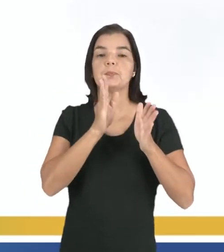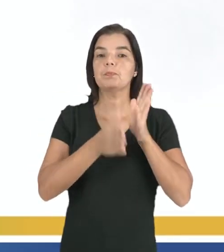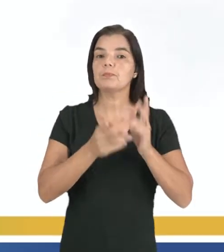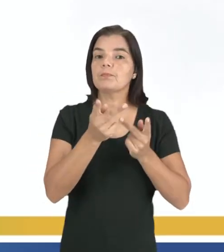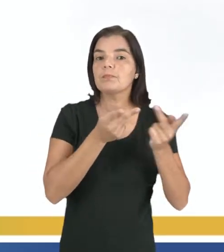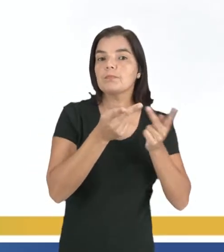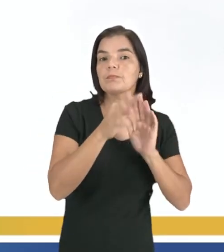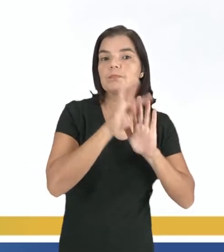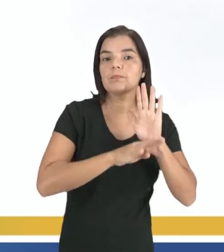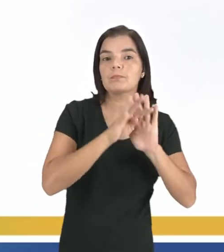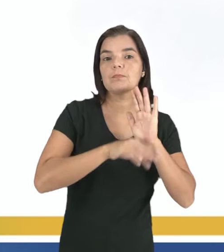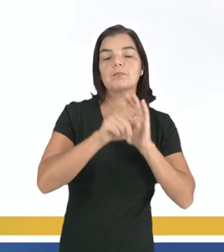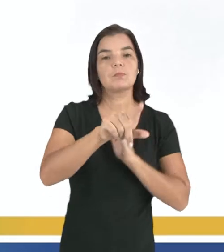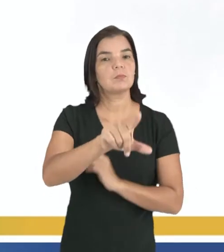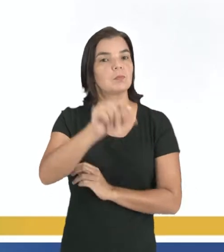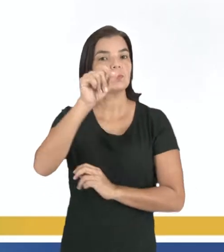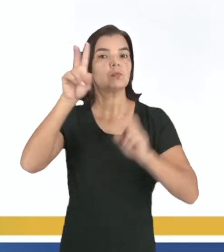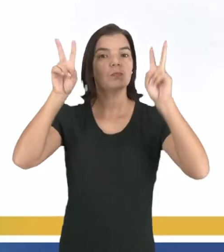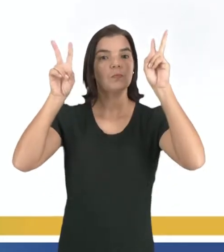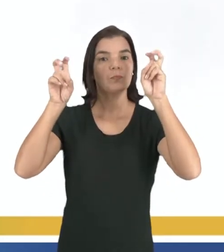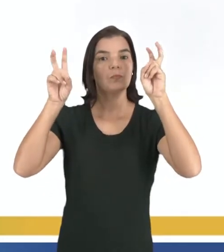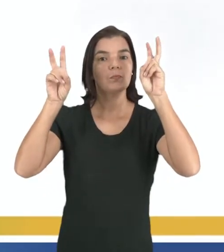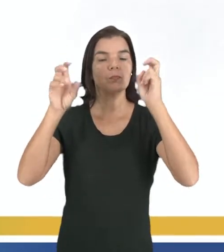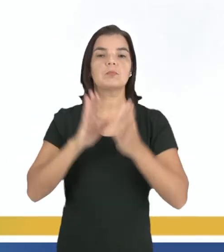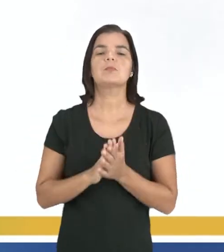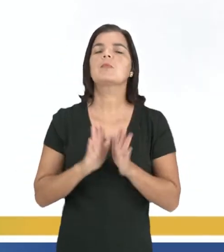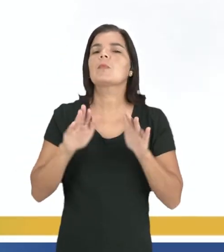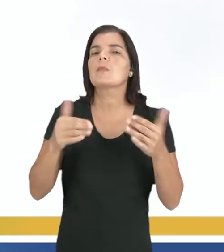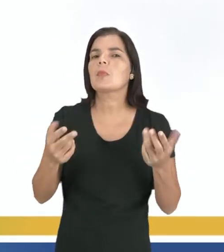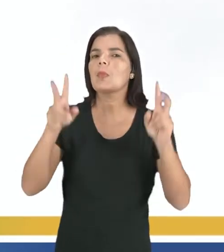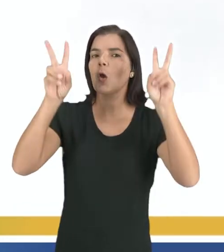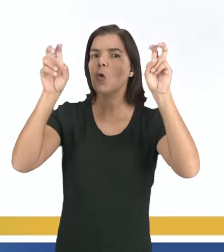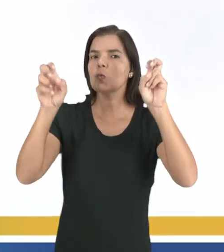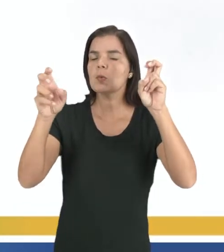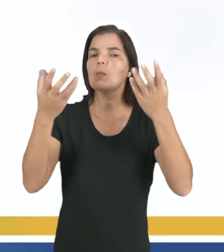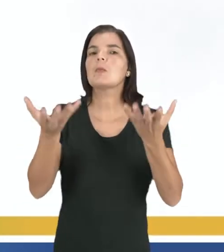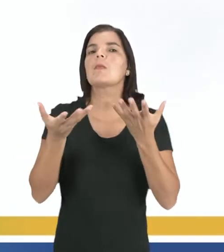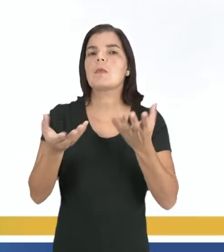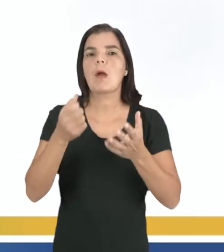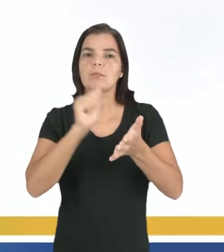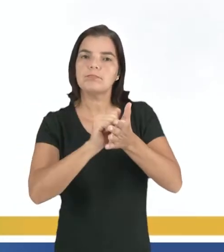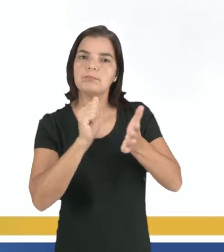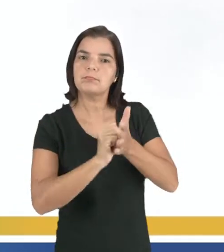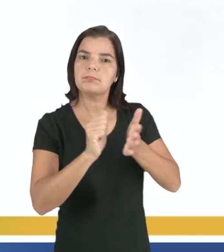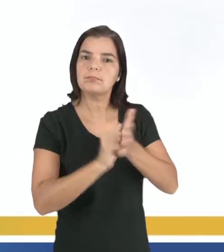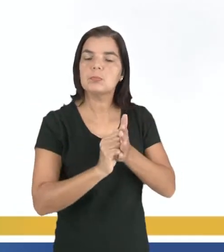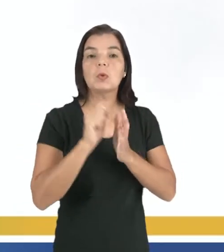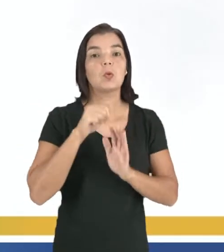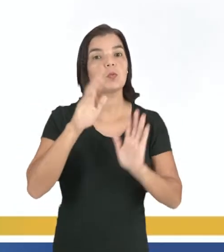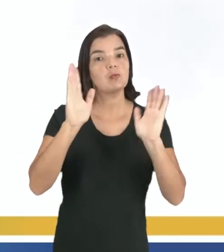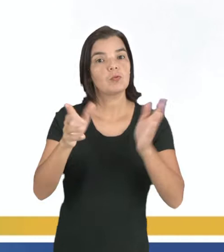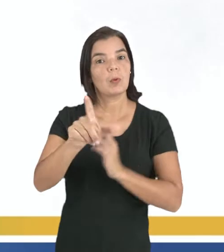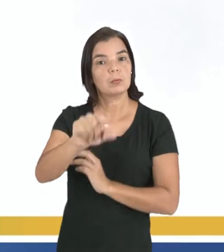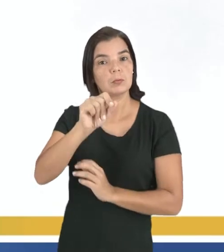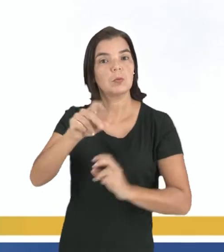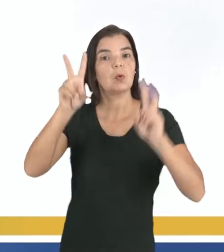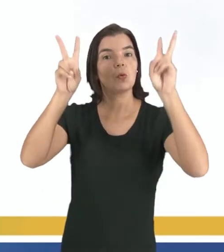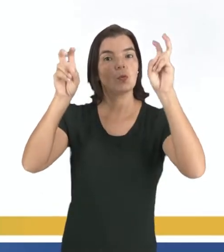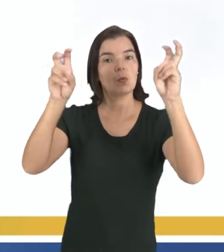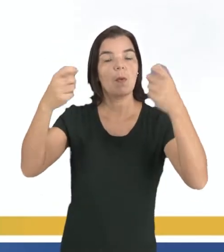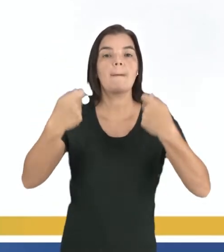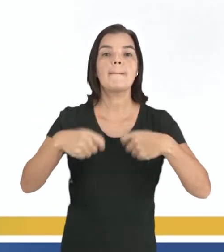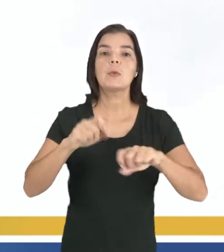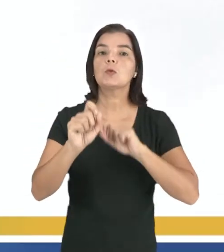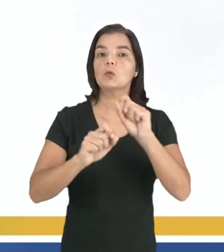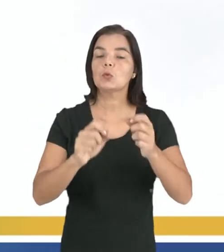planejar um texto é você escolher o tema. Qual tema você deseja abordar? Assim que você fizer a escolha do tema, você